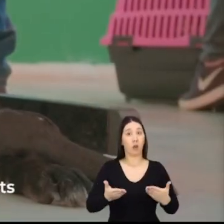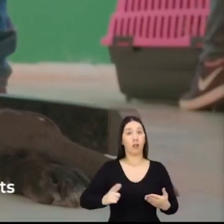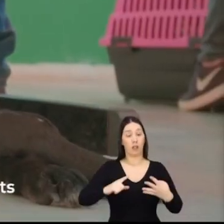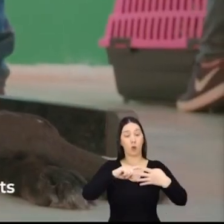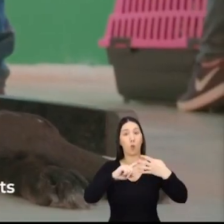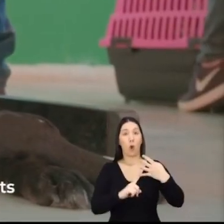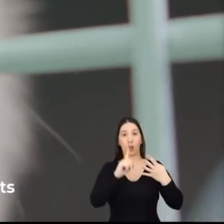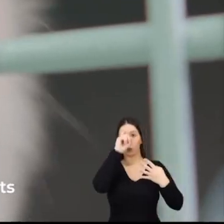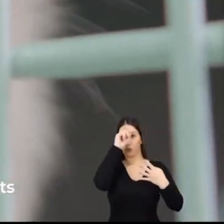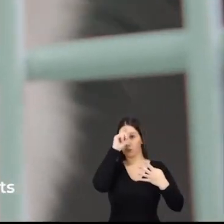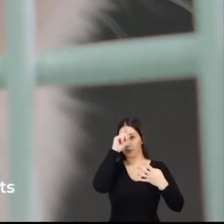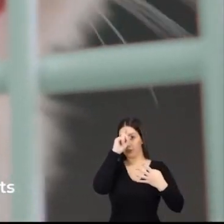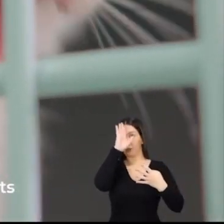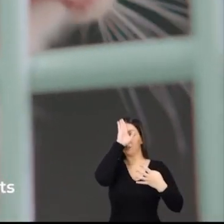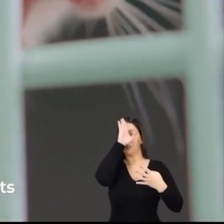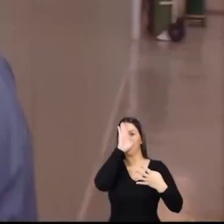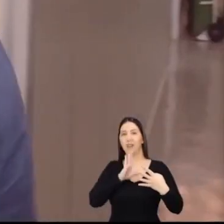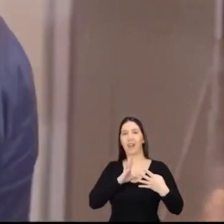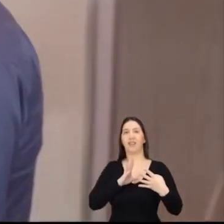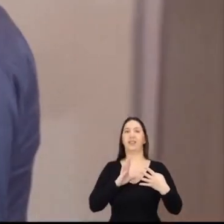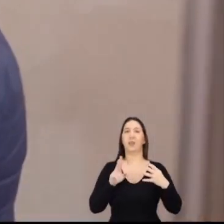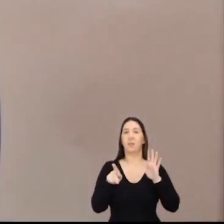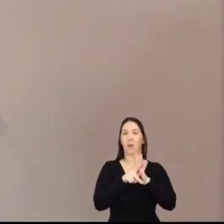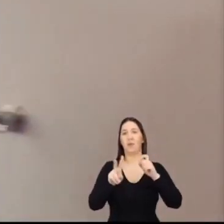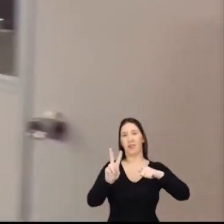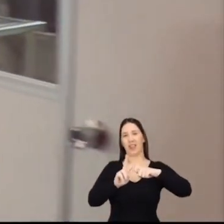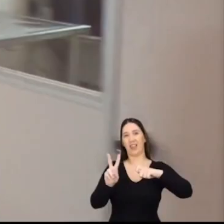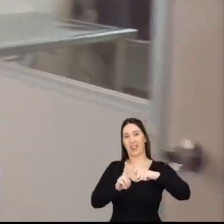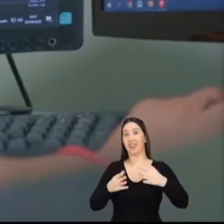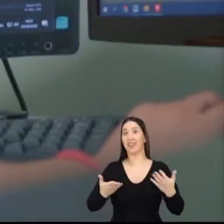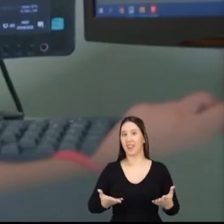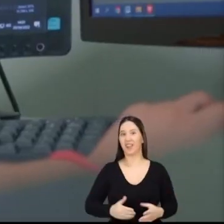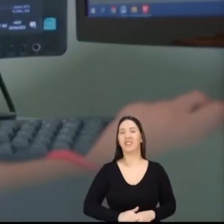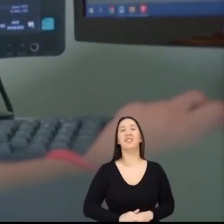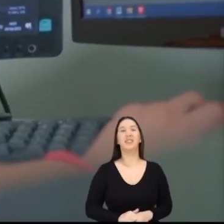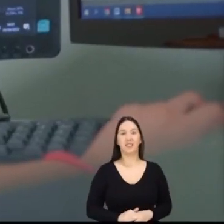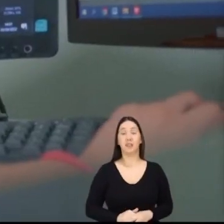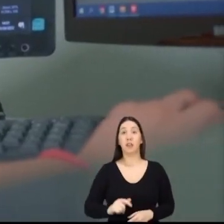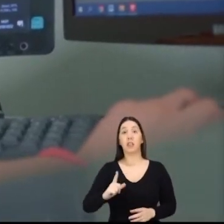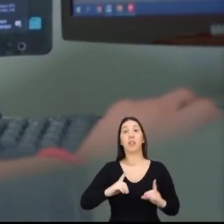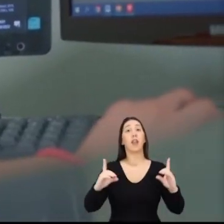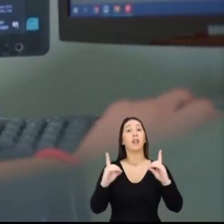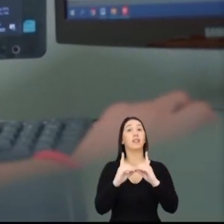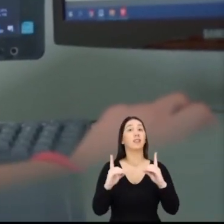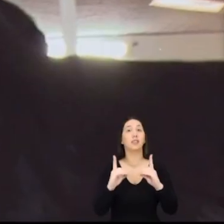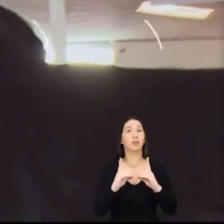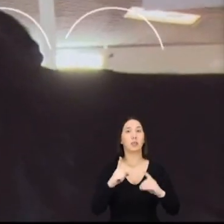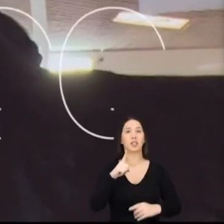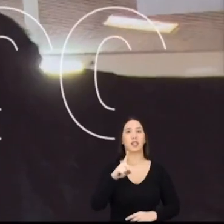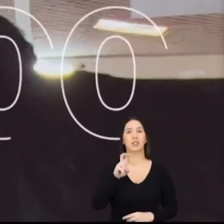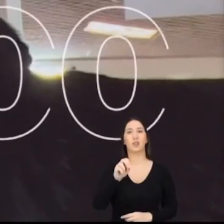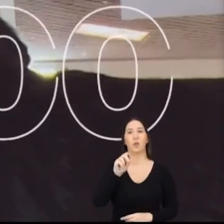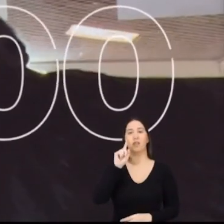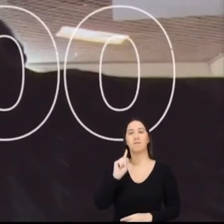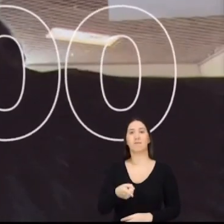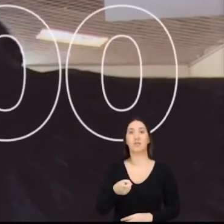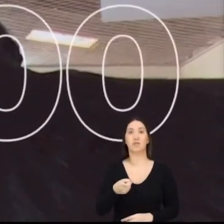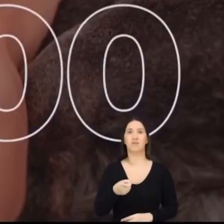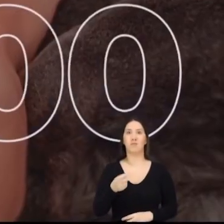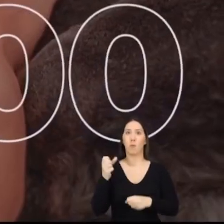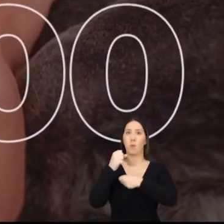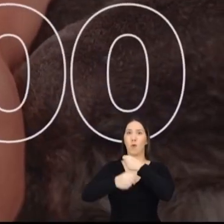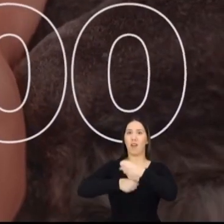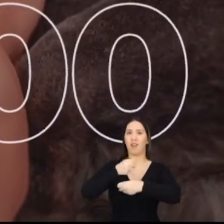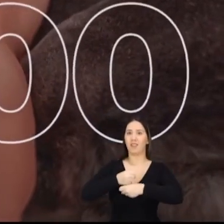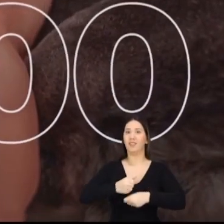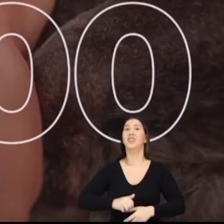Agora, temos quatro hospitais para os pets totalmente gratuitos. Eles têm capacidade para realizar 150 mil